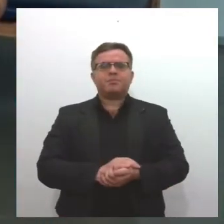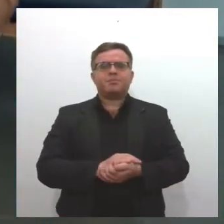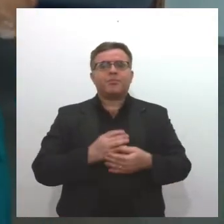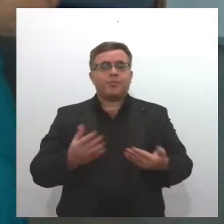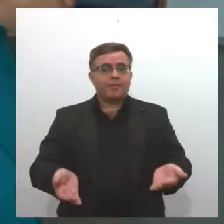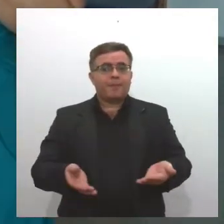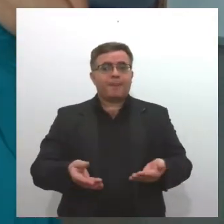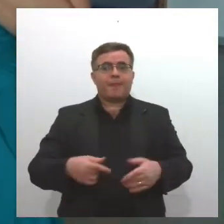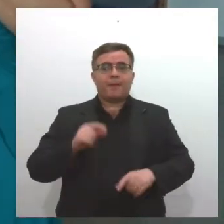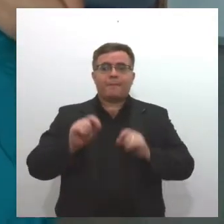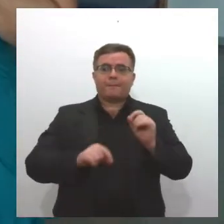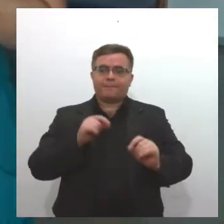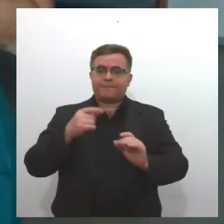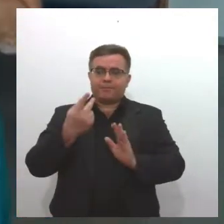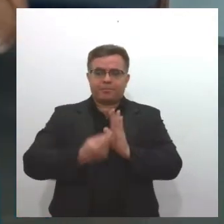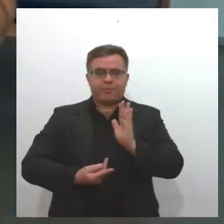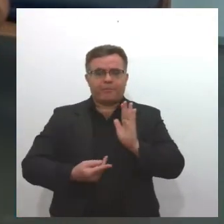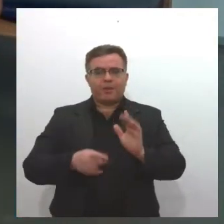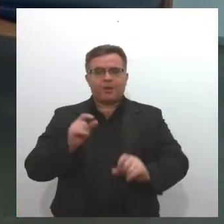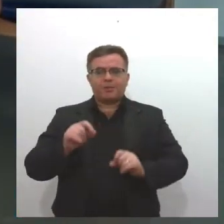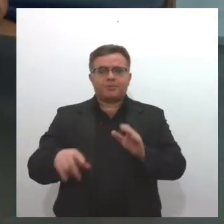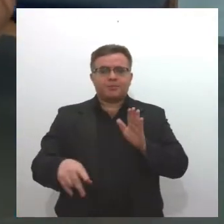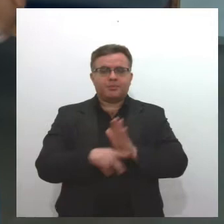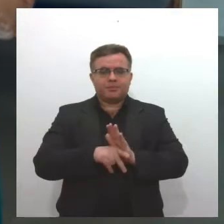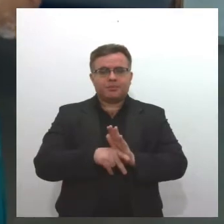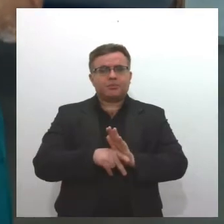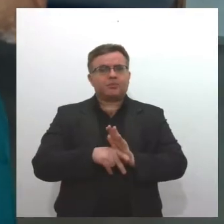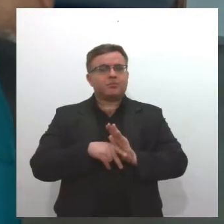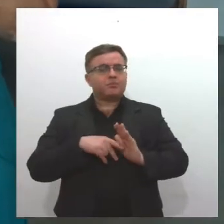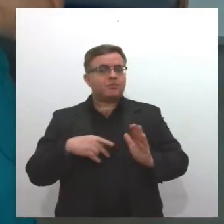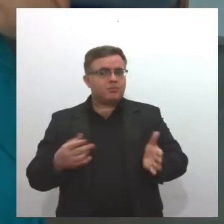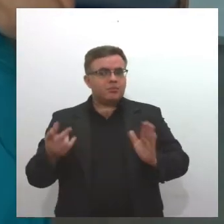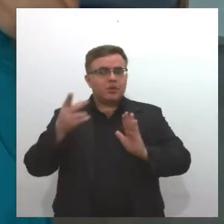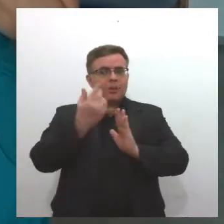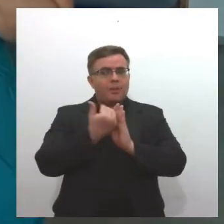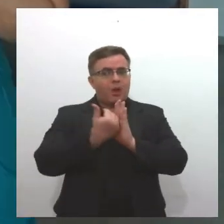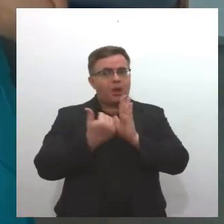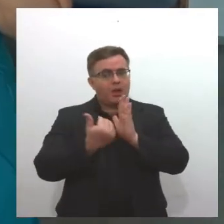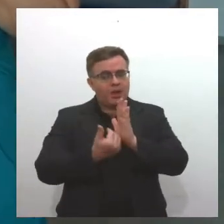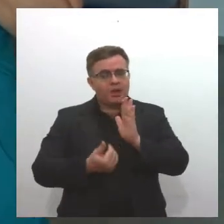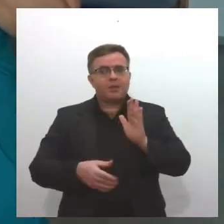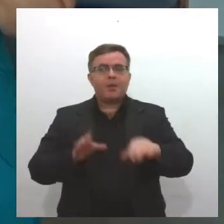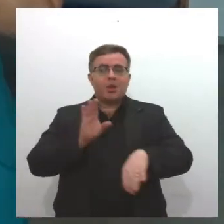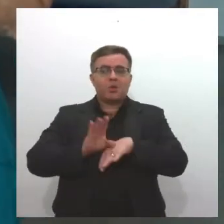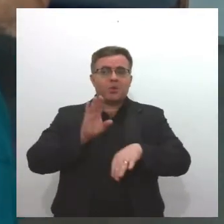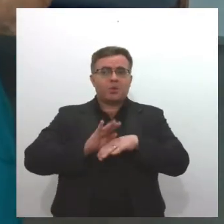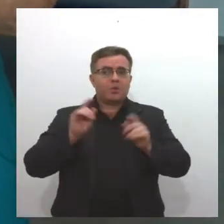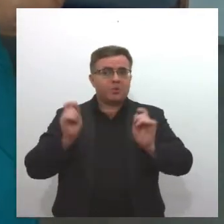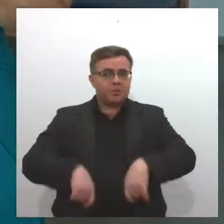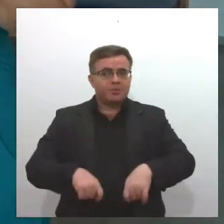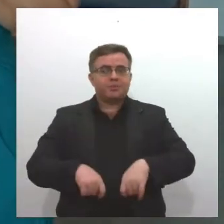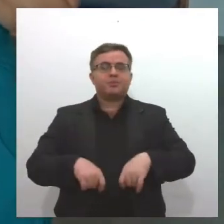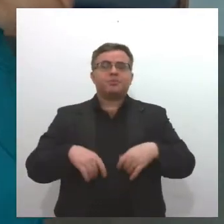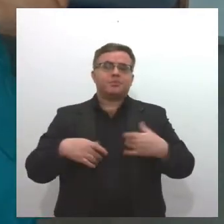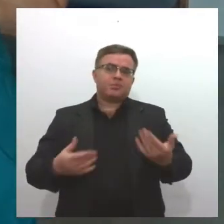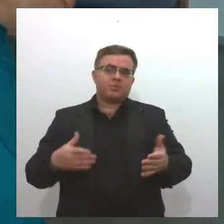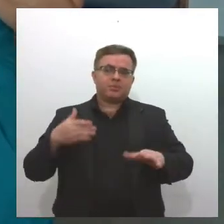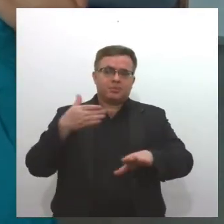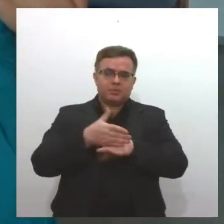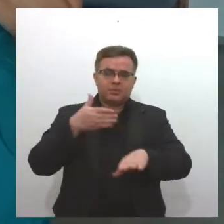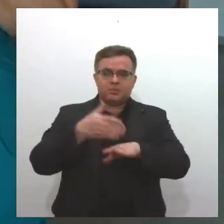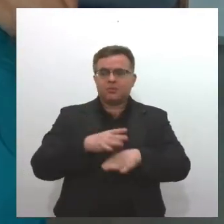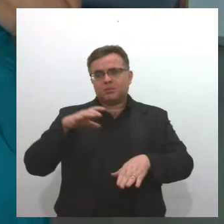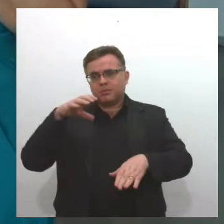isso é um projeto, né, esses cursos todos, né, o Capacita, que é um programa que a gente já tem há muito tempo, são cursos de formação rápida, de